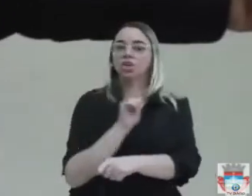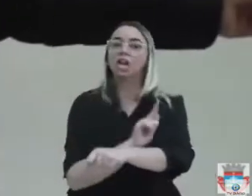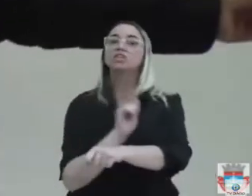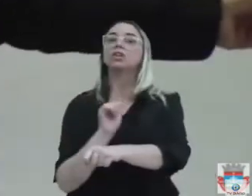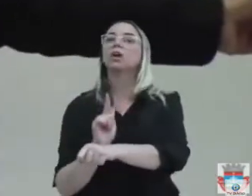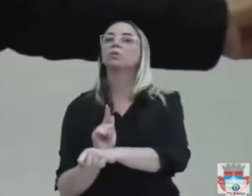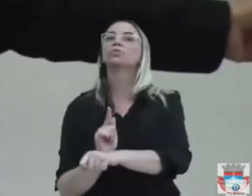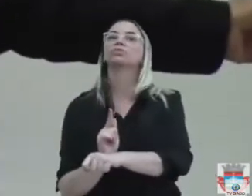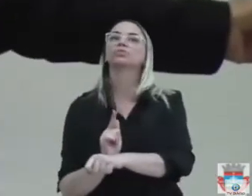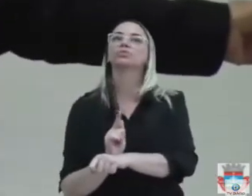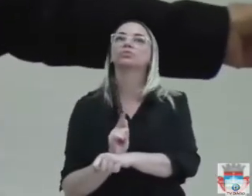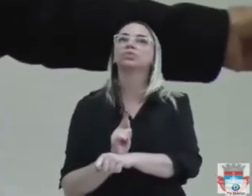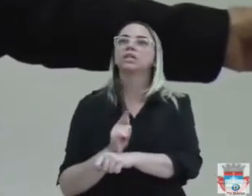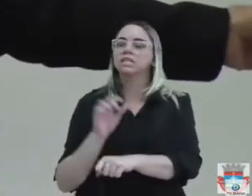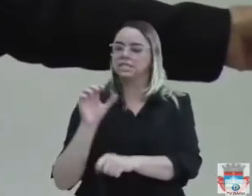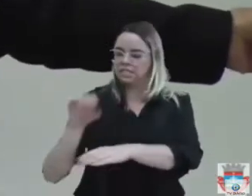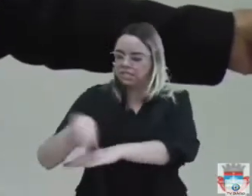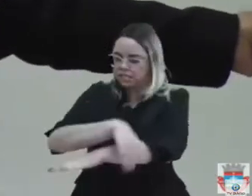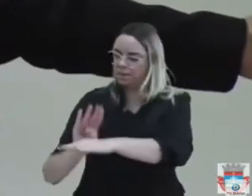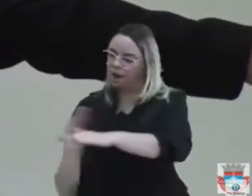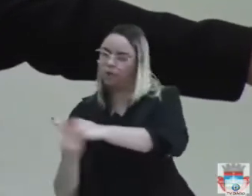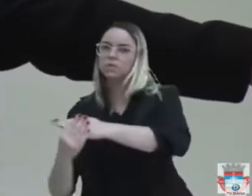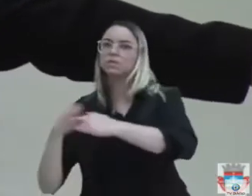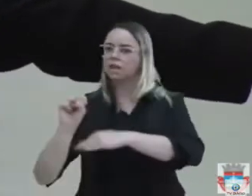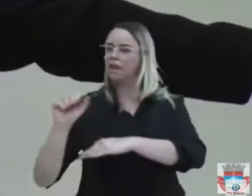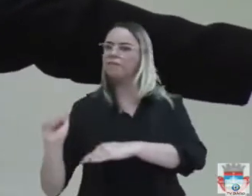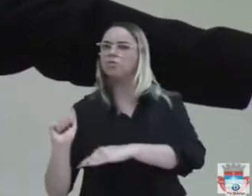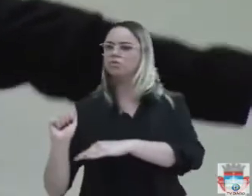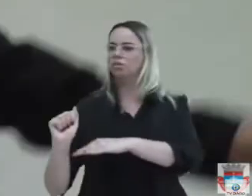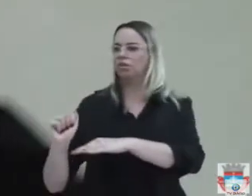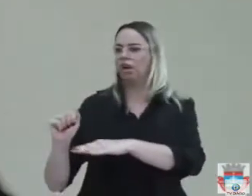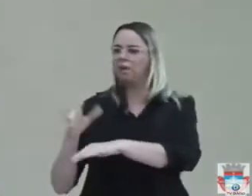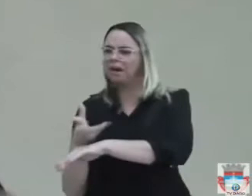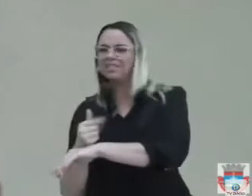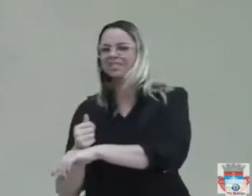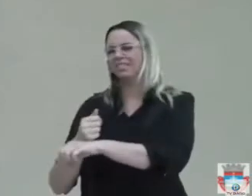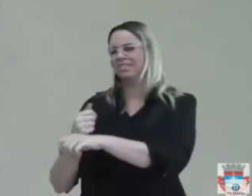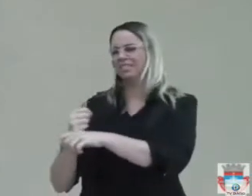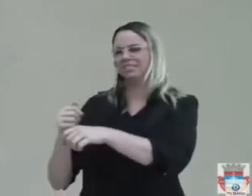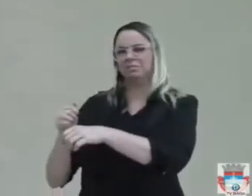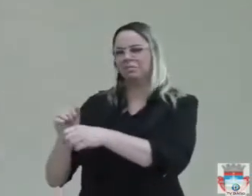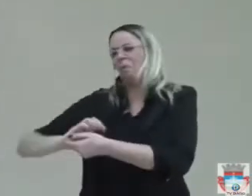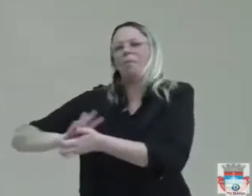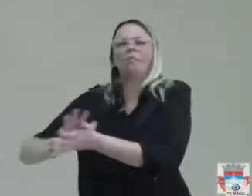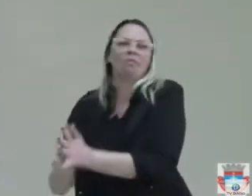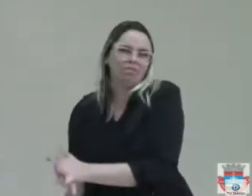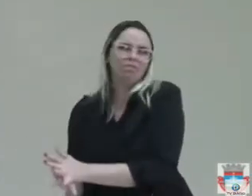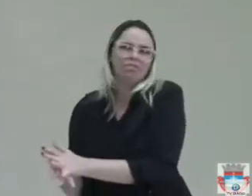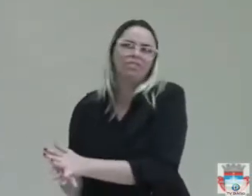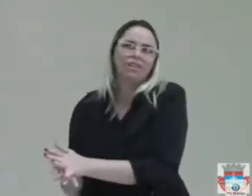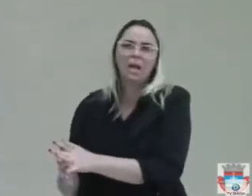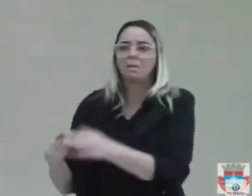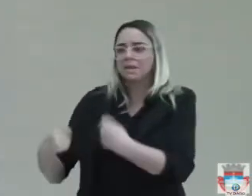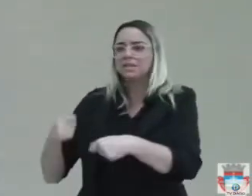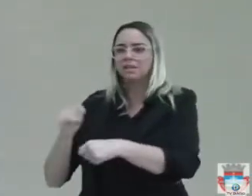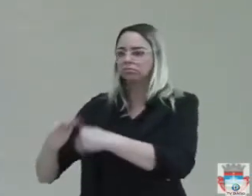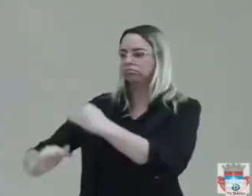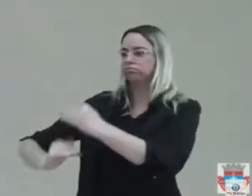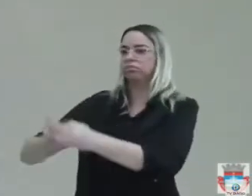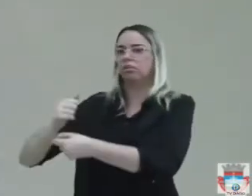praça do Santo Afonso está se acabando. E a gente cobra aqui para que faça uma recuperação na praça do Santo Afonso.